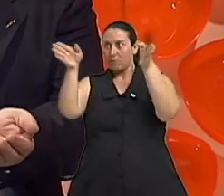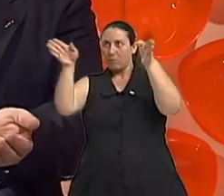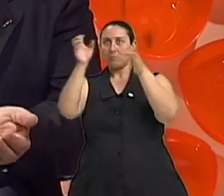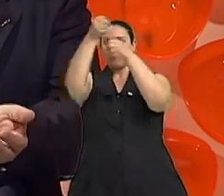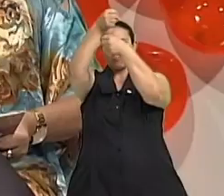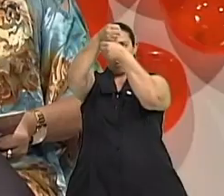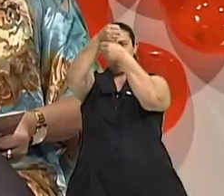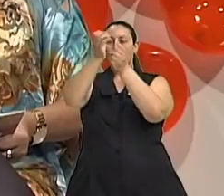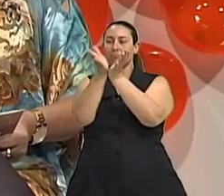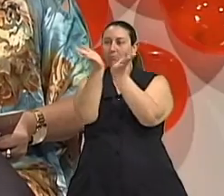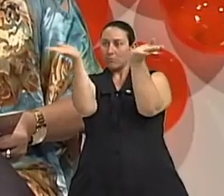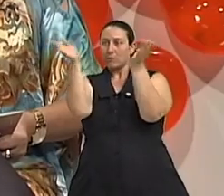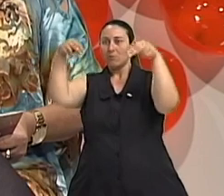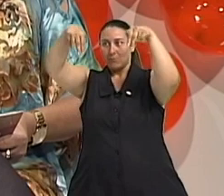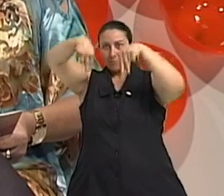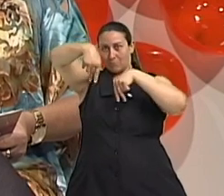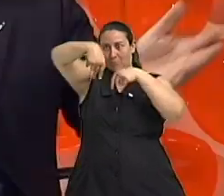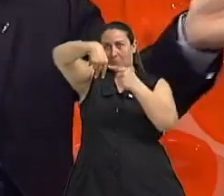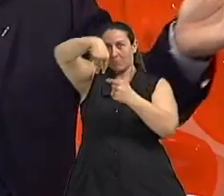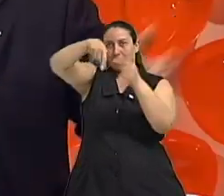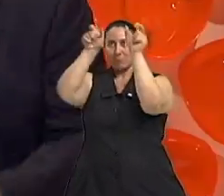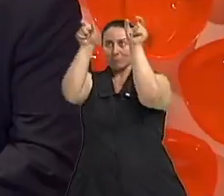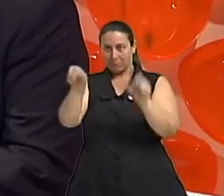É uma bacia. Então, o nosso cenário é homenagem ao senhor.